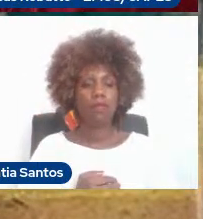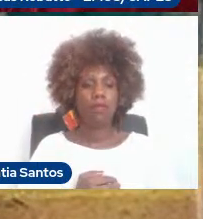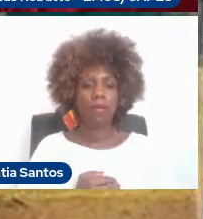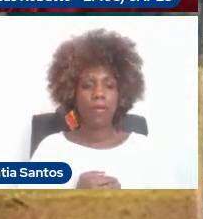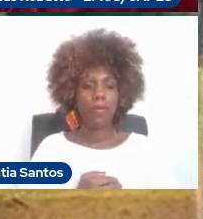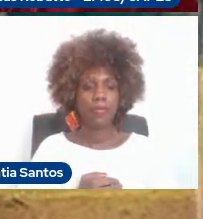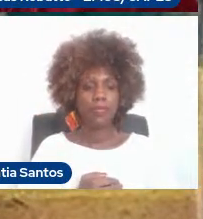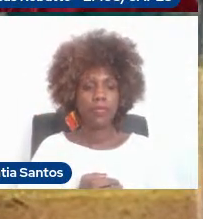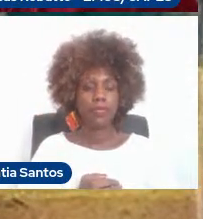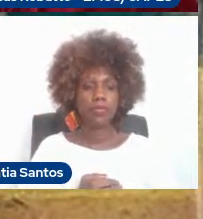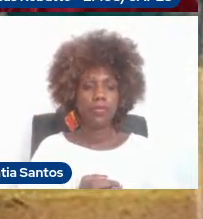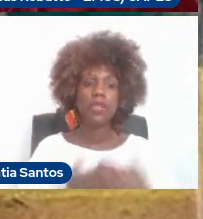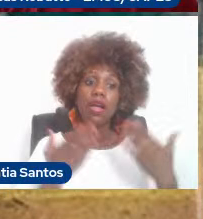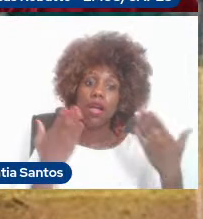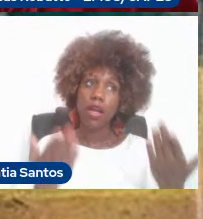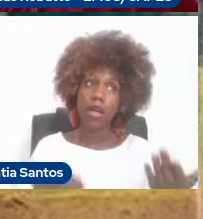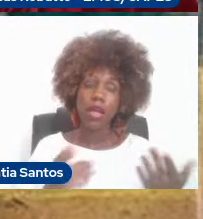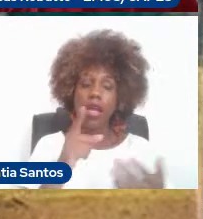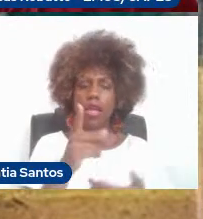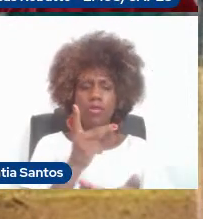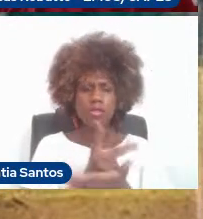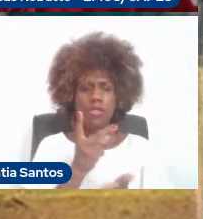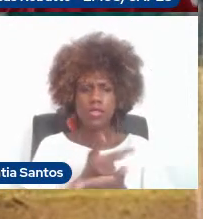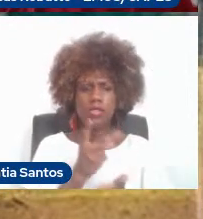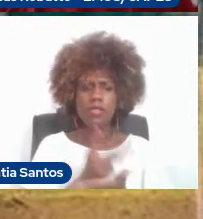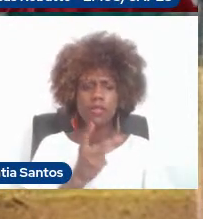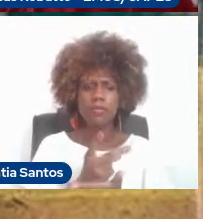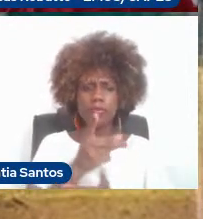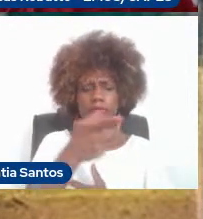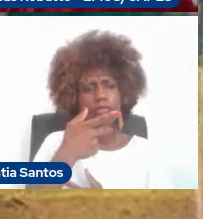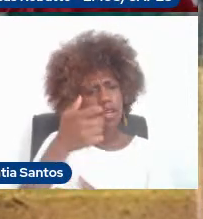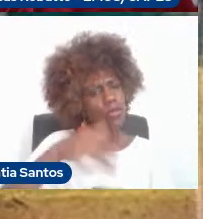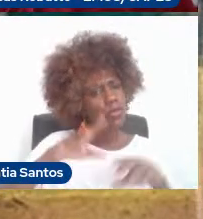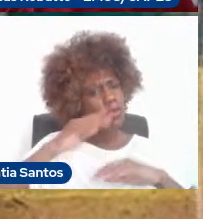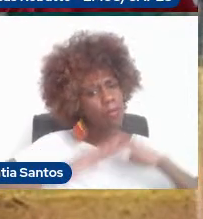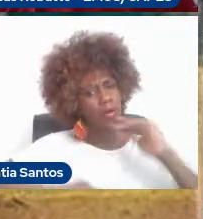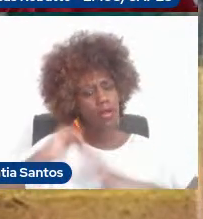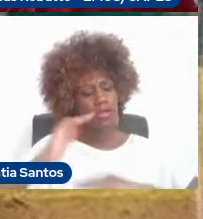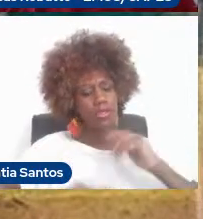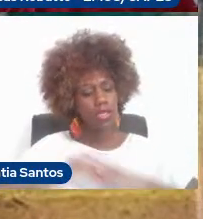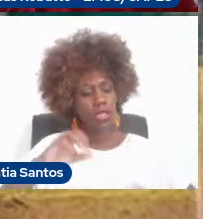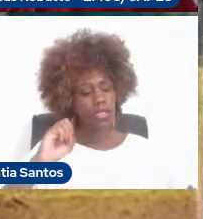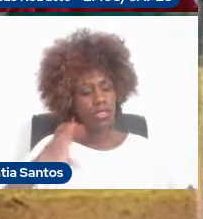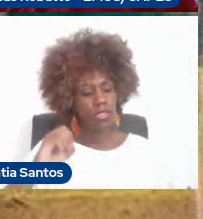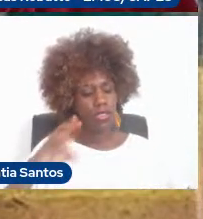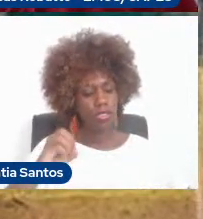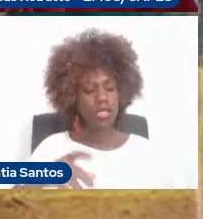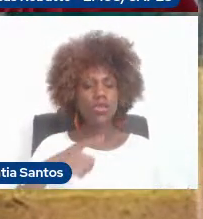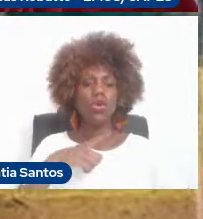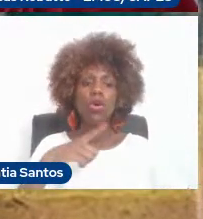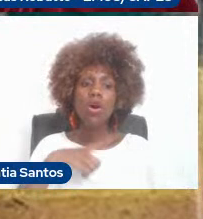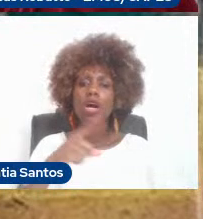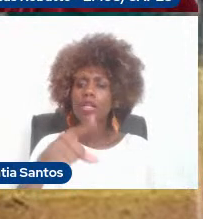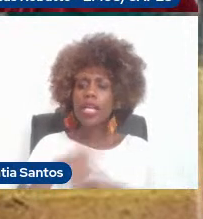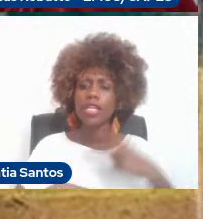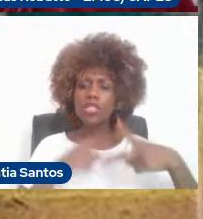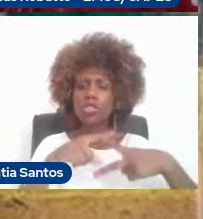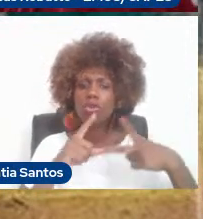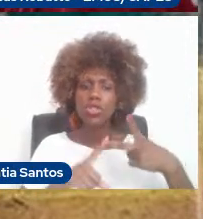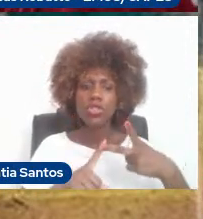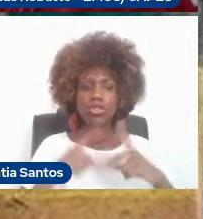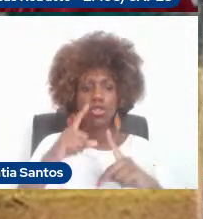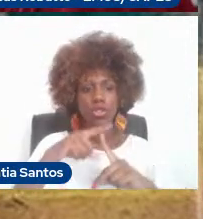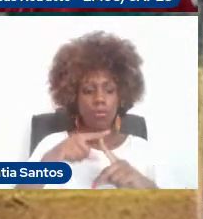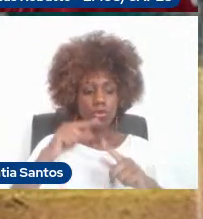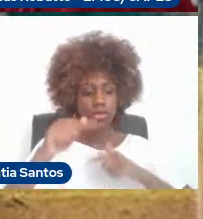Isso daqui é algo que eu procuro pautar hoje na minha prática de ensino. O estudo de instrumento musical demanda dois tipos complementares de trabalho,